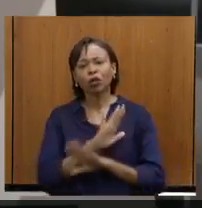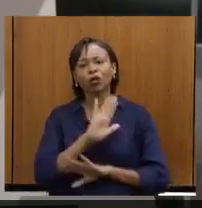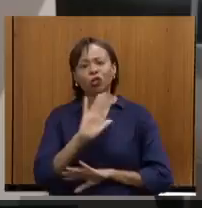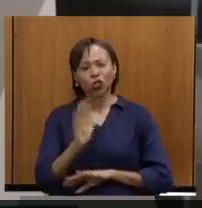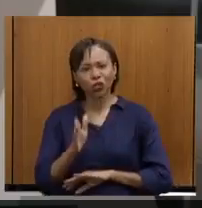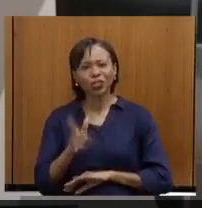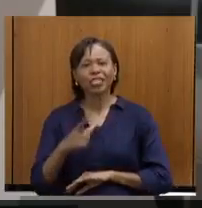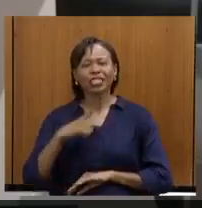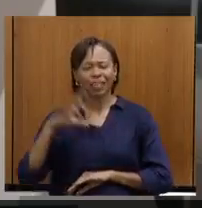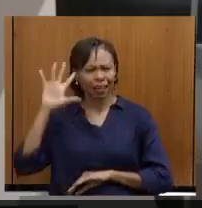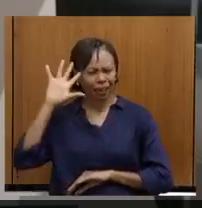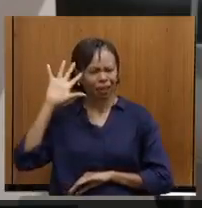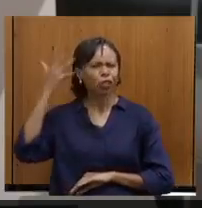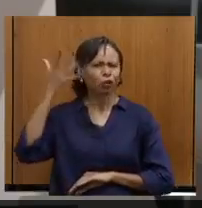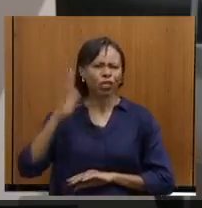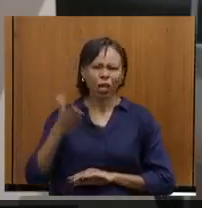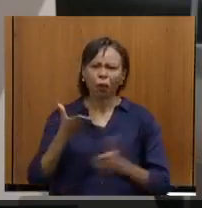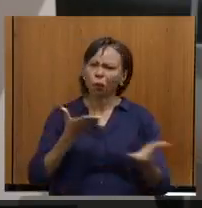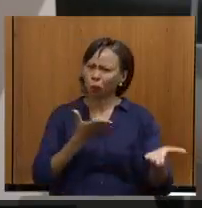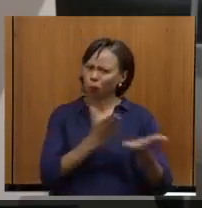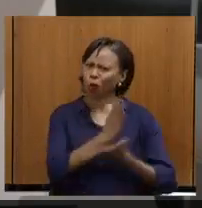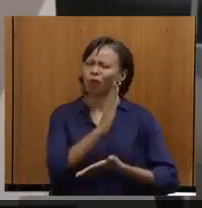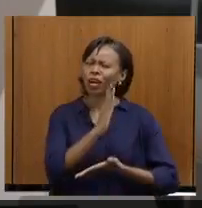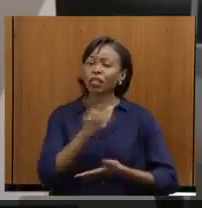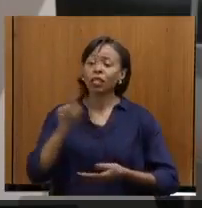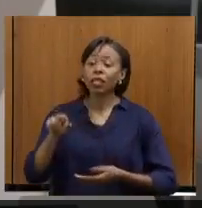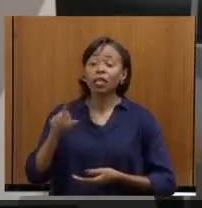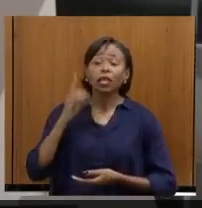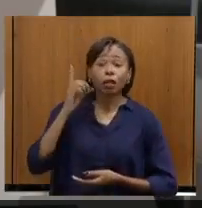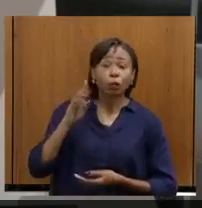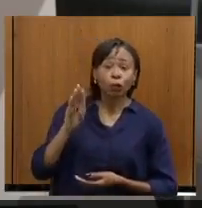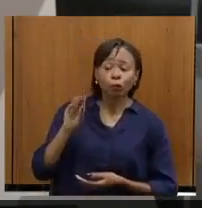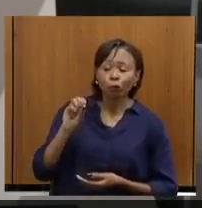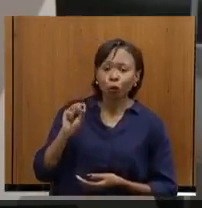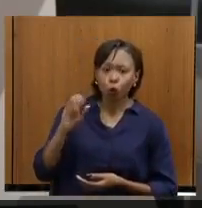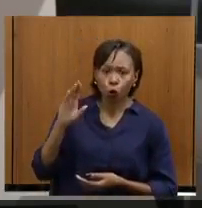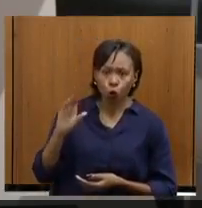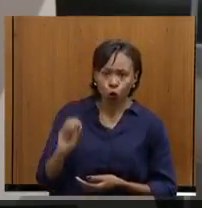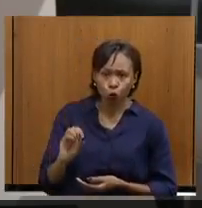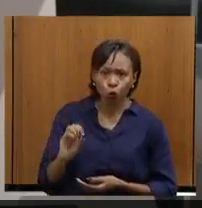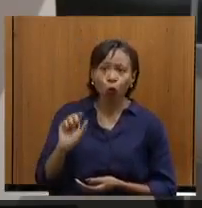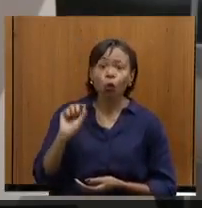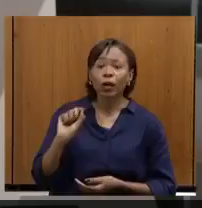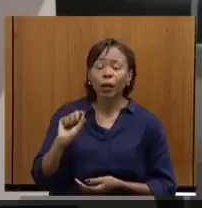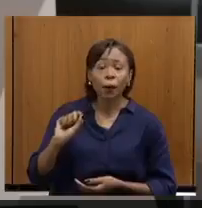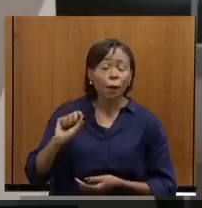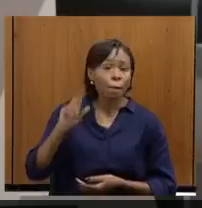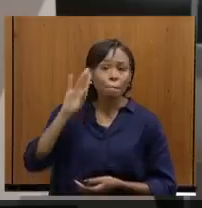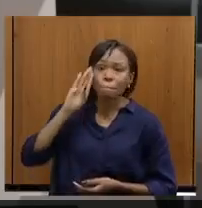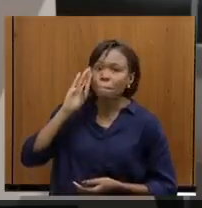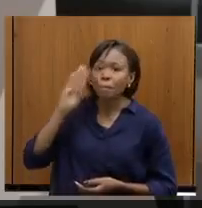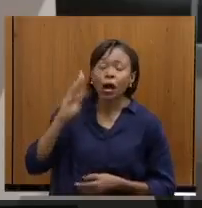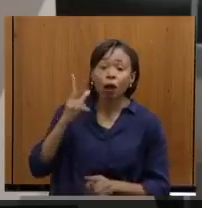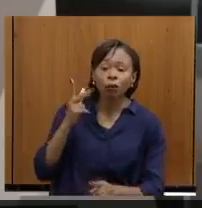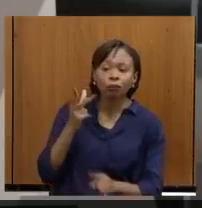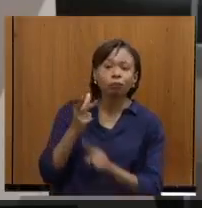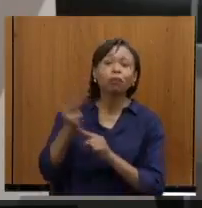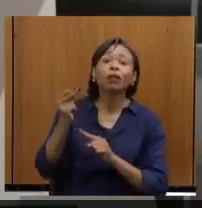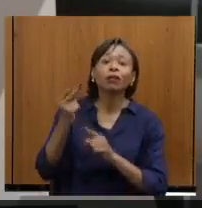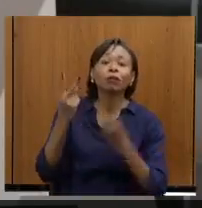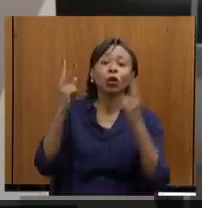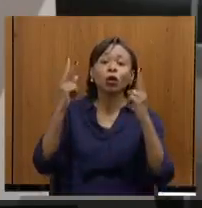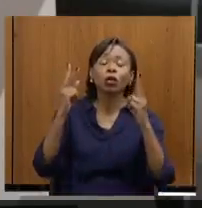resolvido, já foi aprovado. E, deputado Bosco, o grande ganho que nós teremos foi